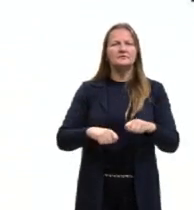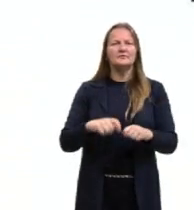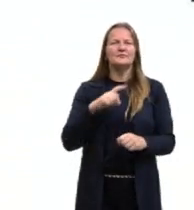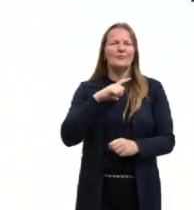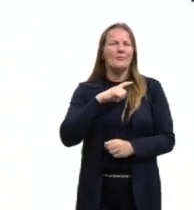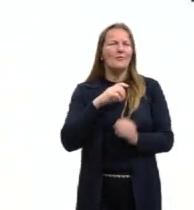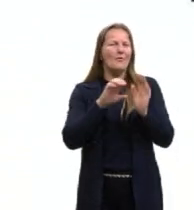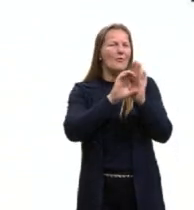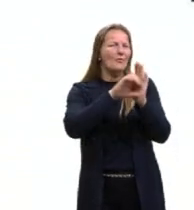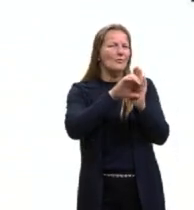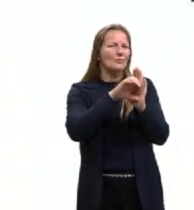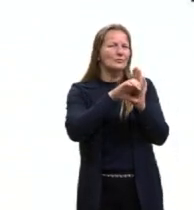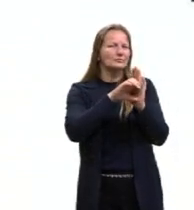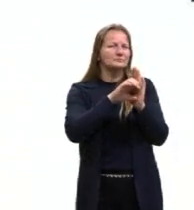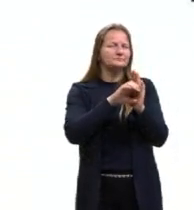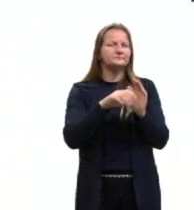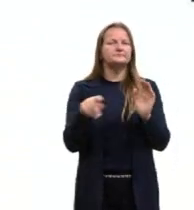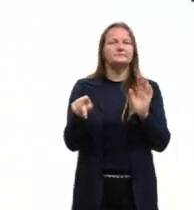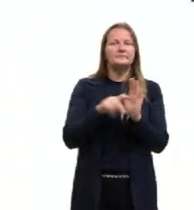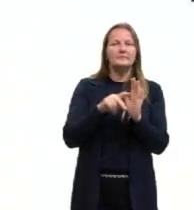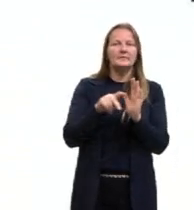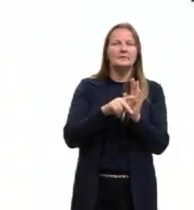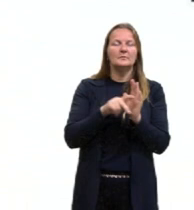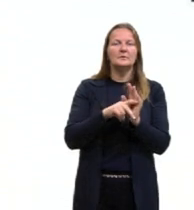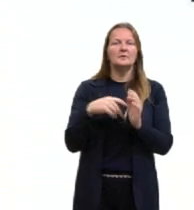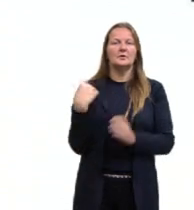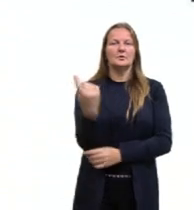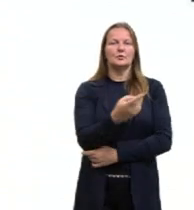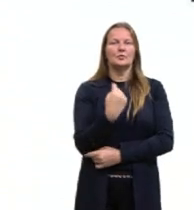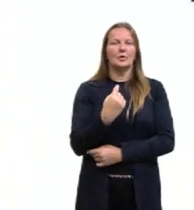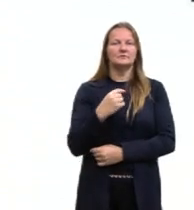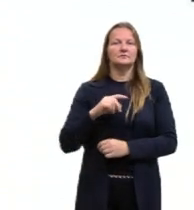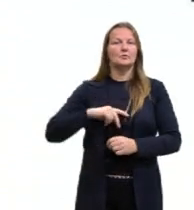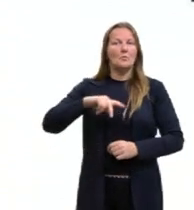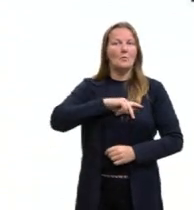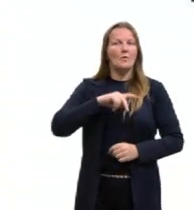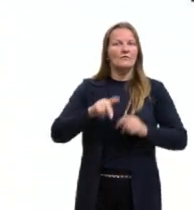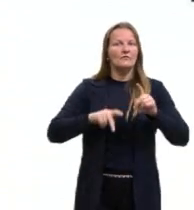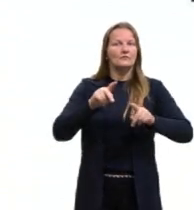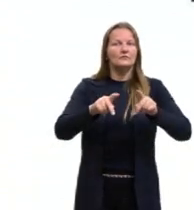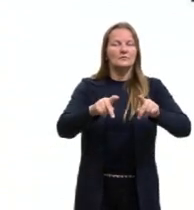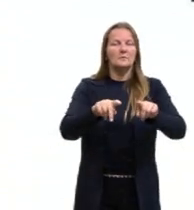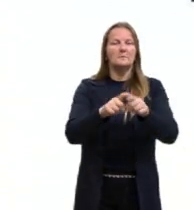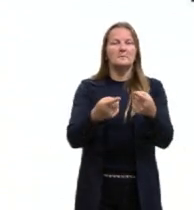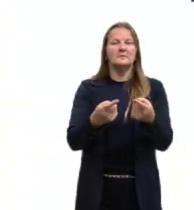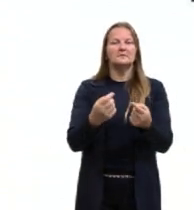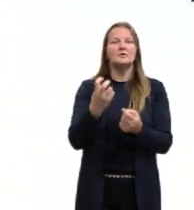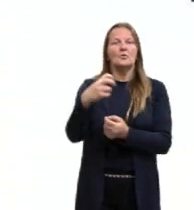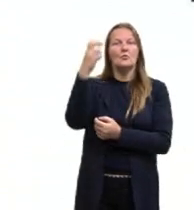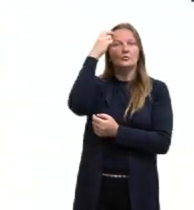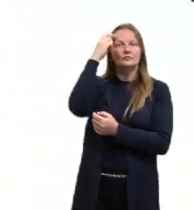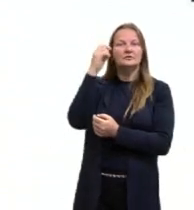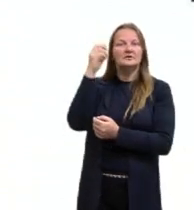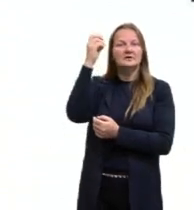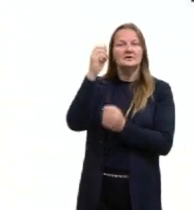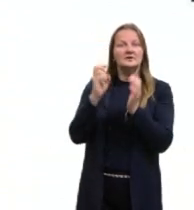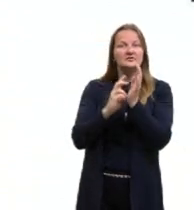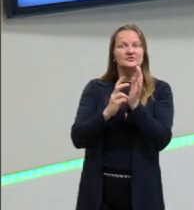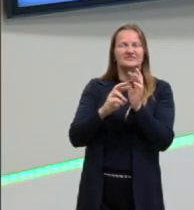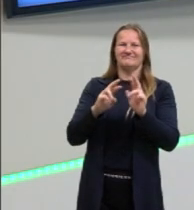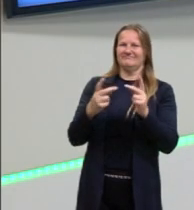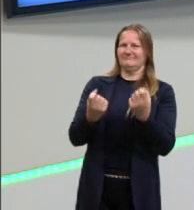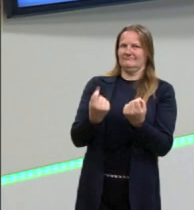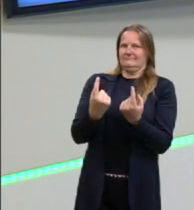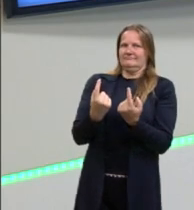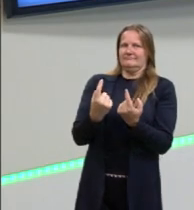com conceitos que são próprios da nossa civilização, mas estranhos à cultura indígena. Aqui tem